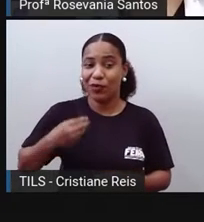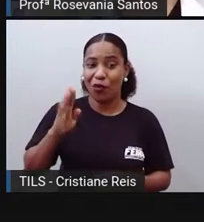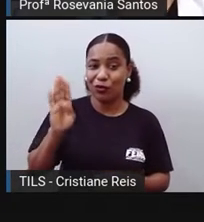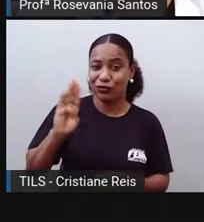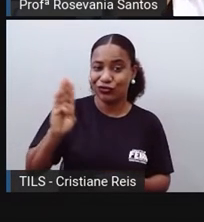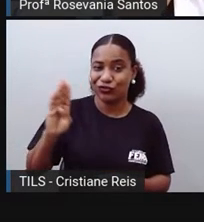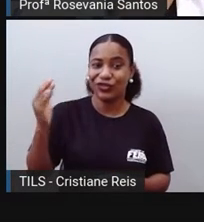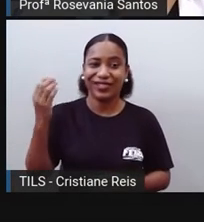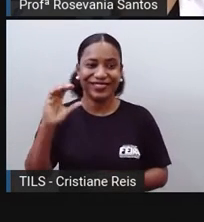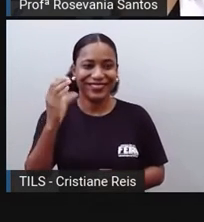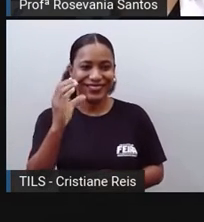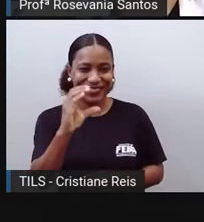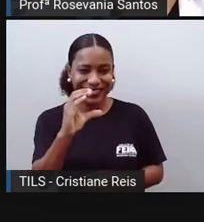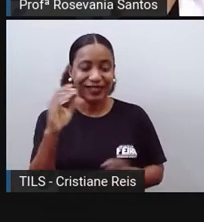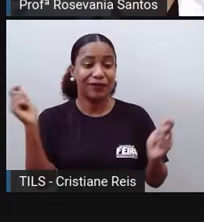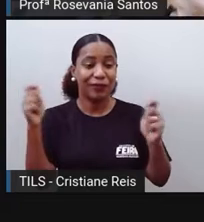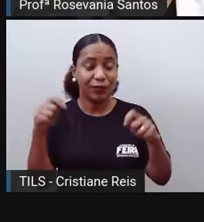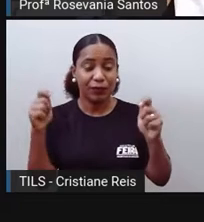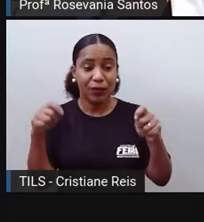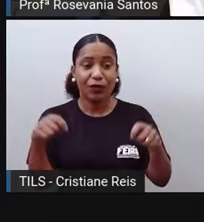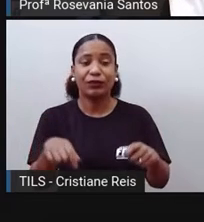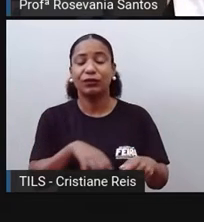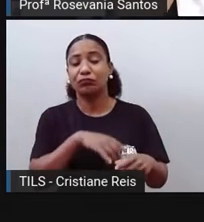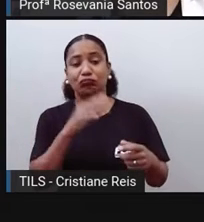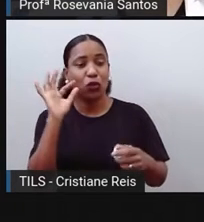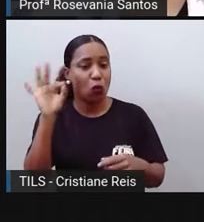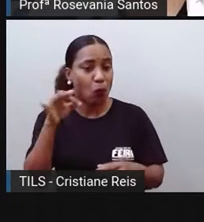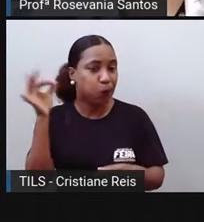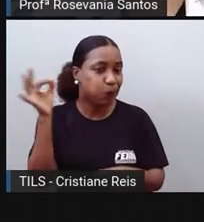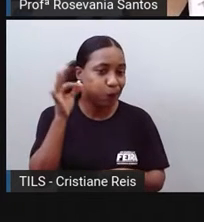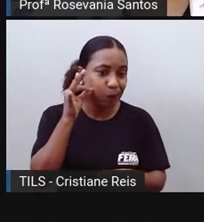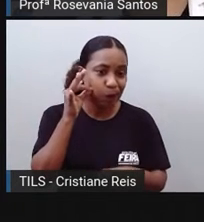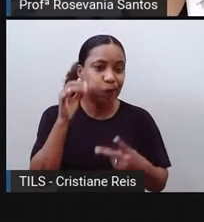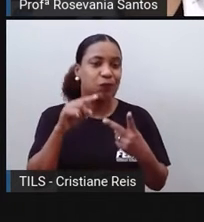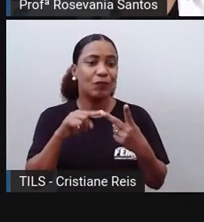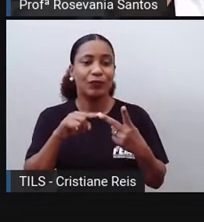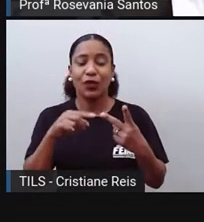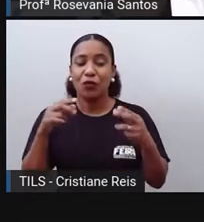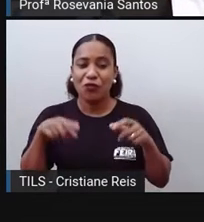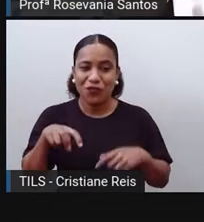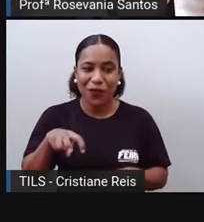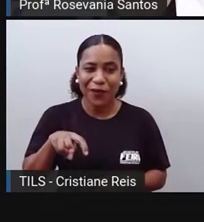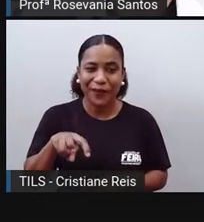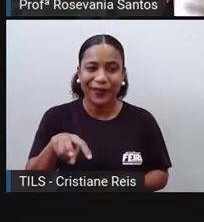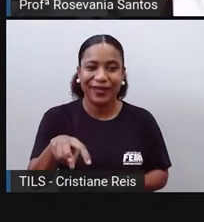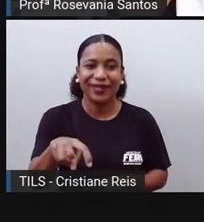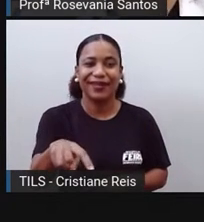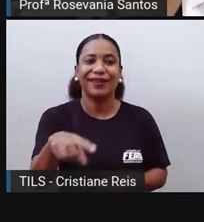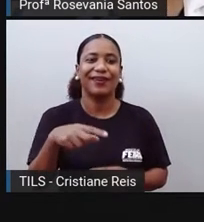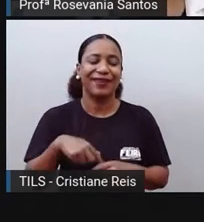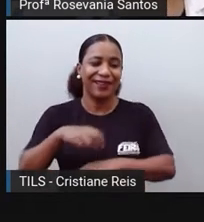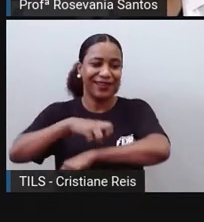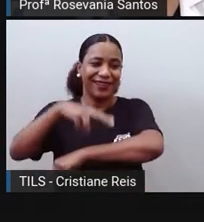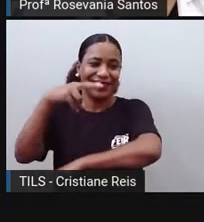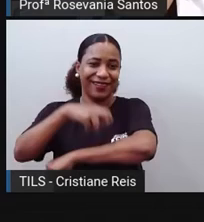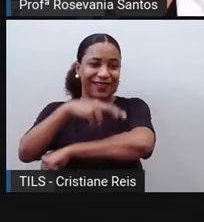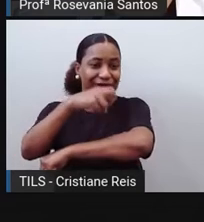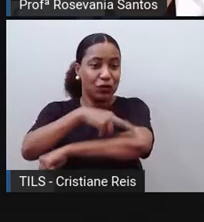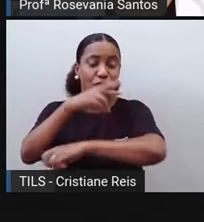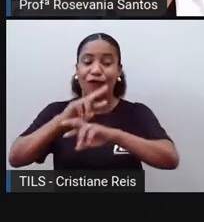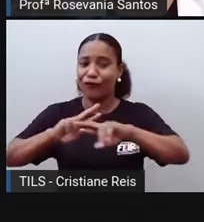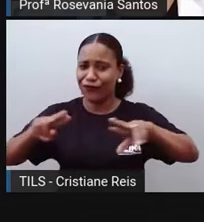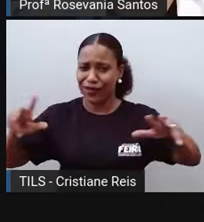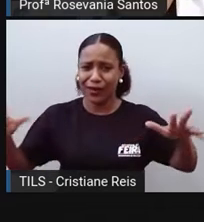ciência, poderia estar falando de população de abelhas, população de formigas, né? De gafanhotos, o que seja lá. Então,